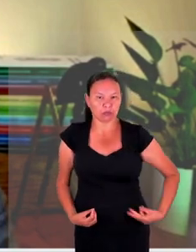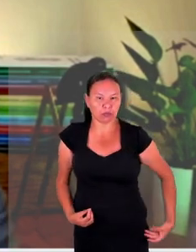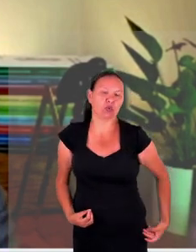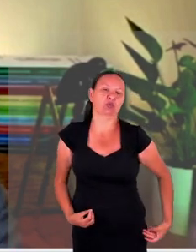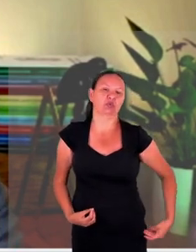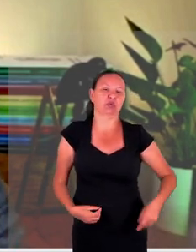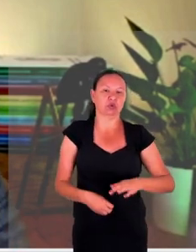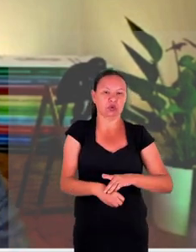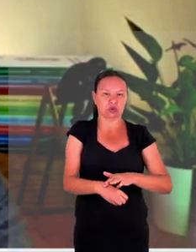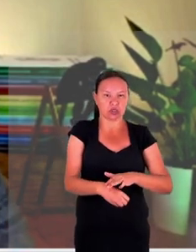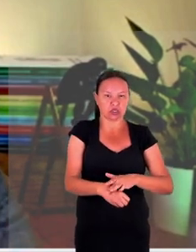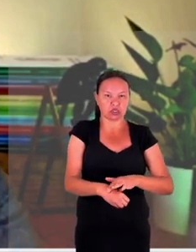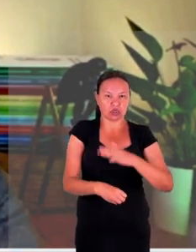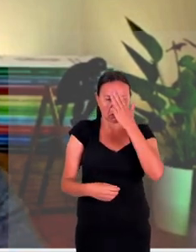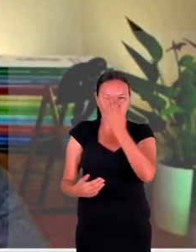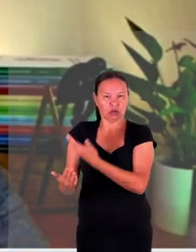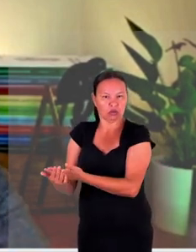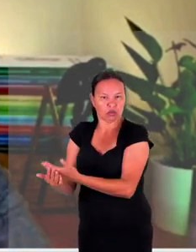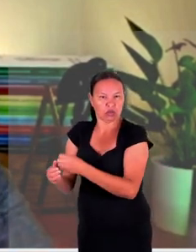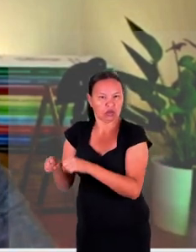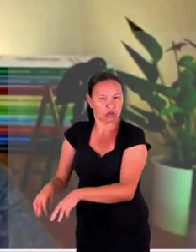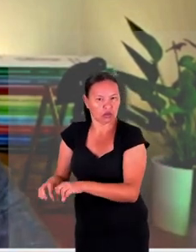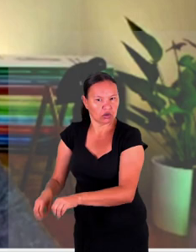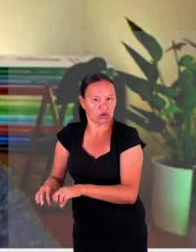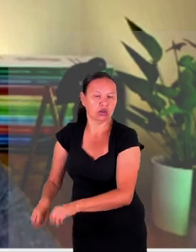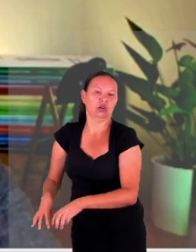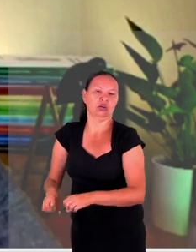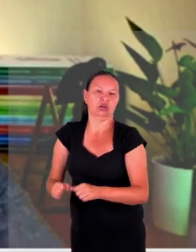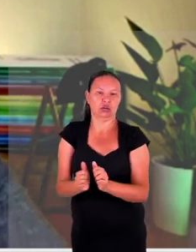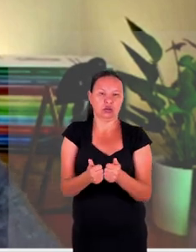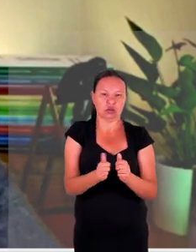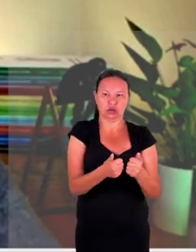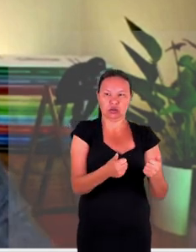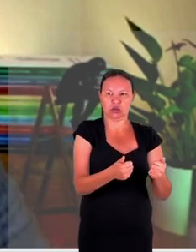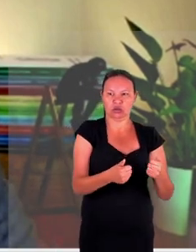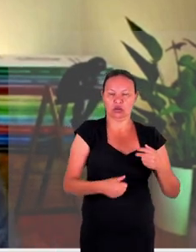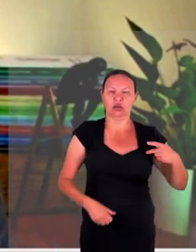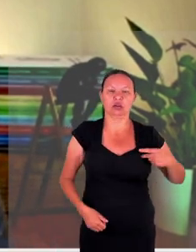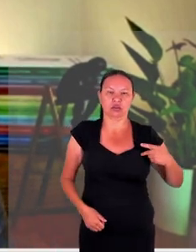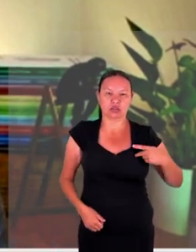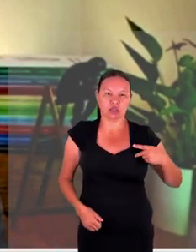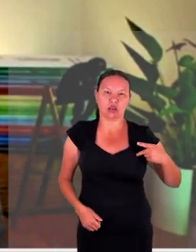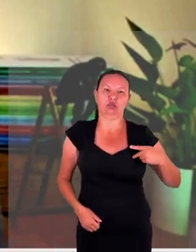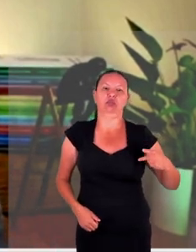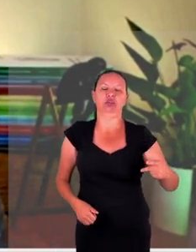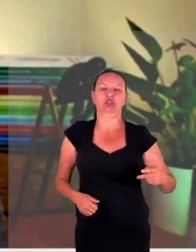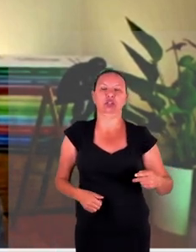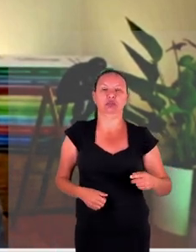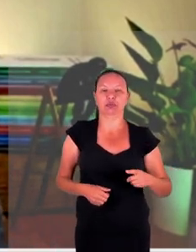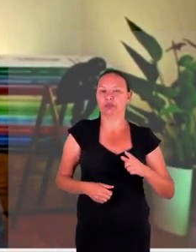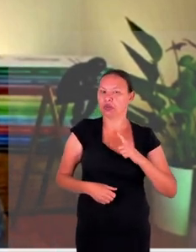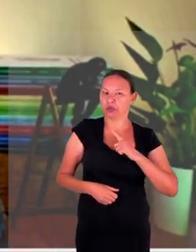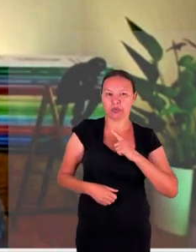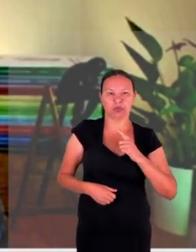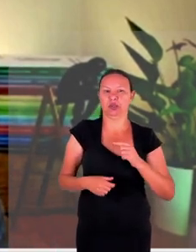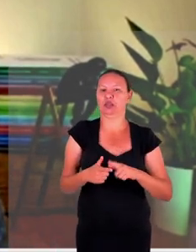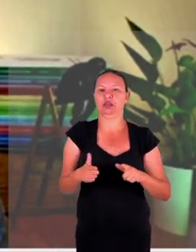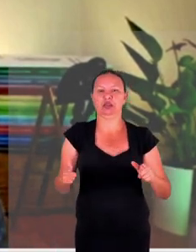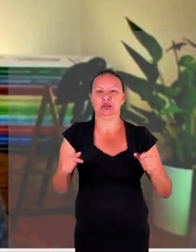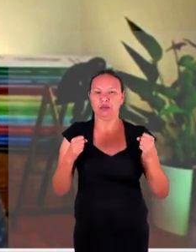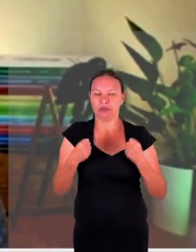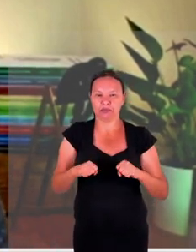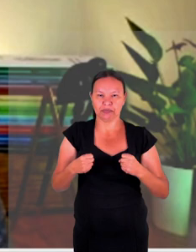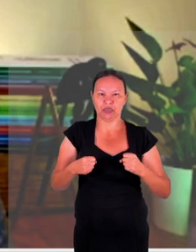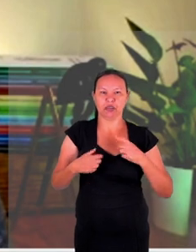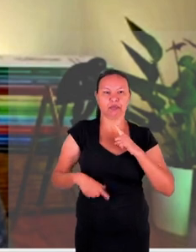de educação de emprego de transporte moradia etc e isso não deveria acontecer nos países